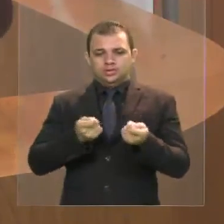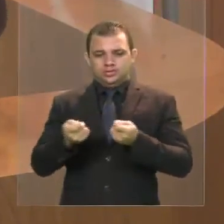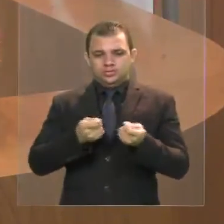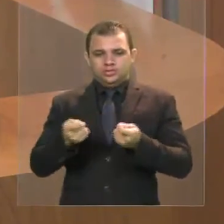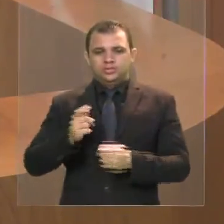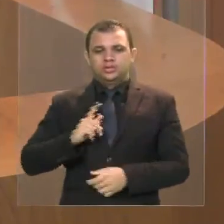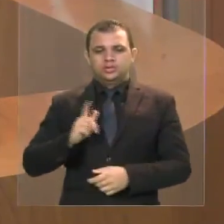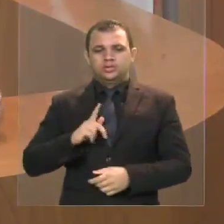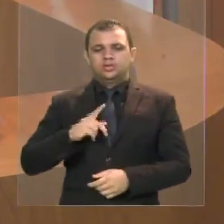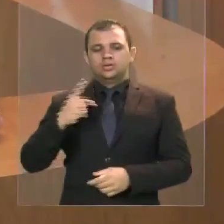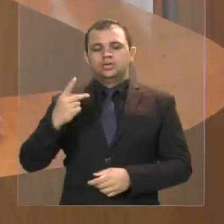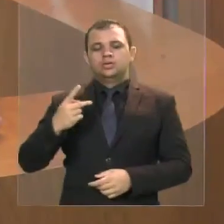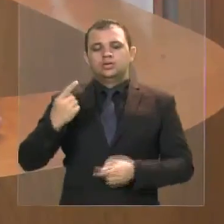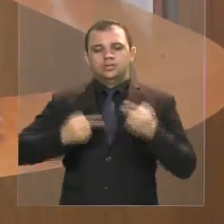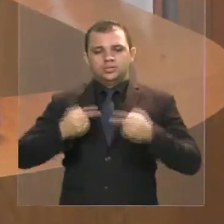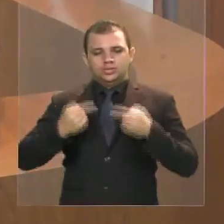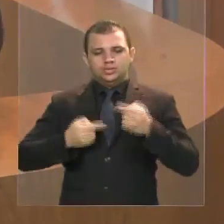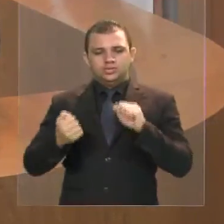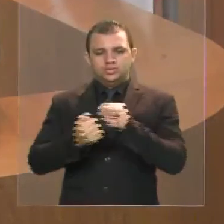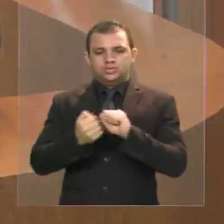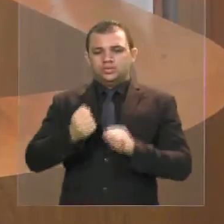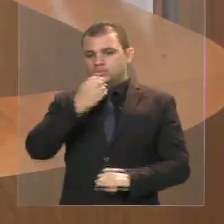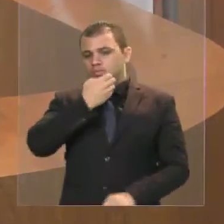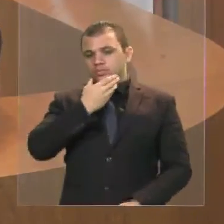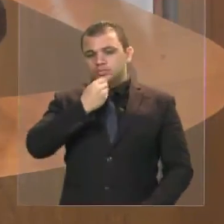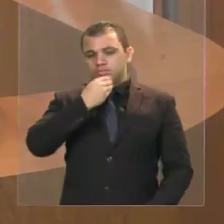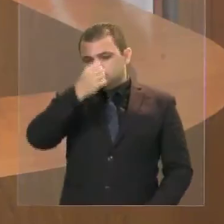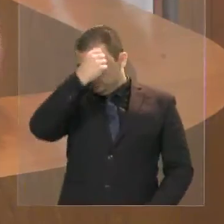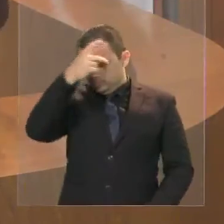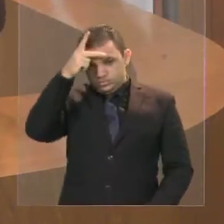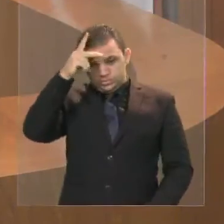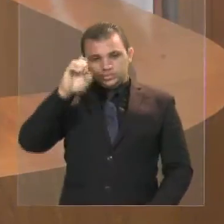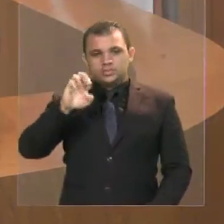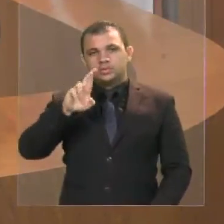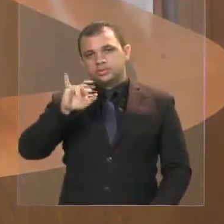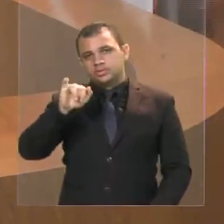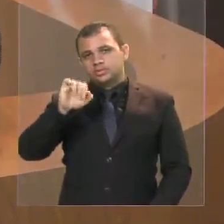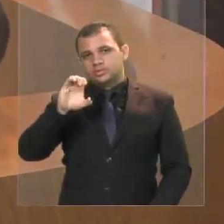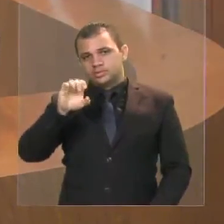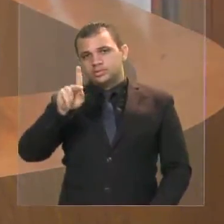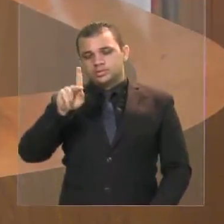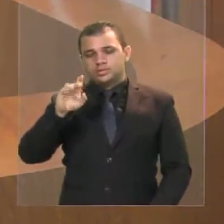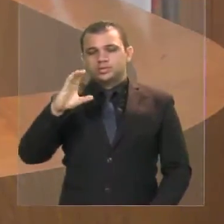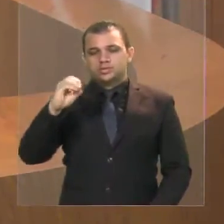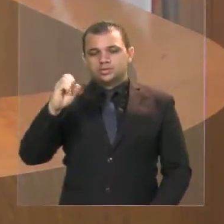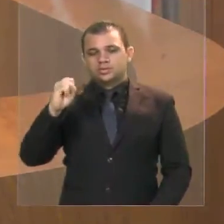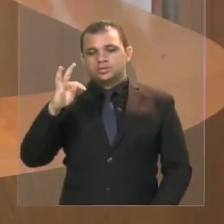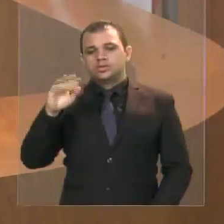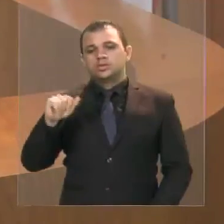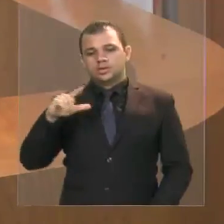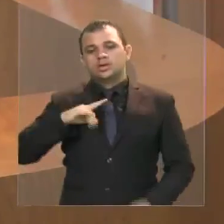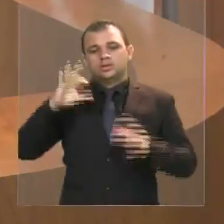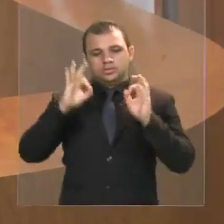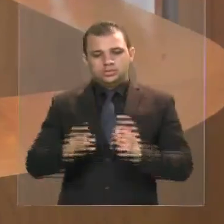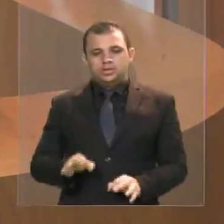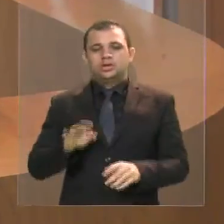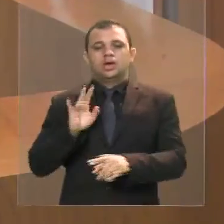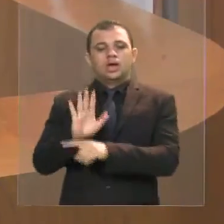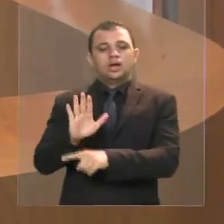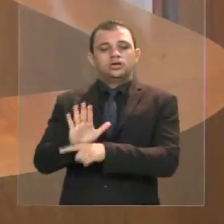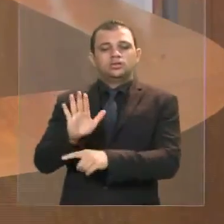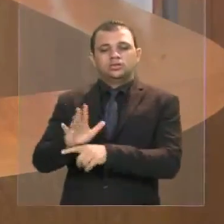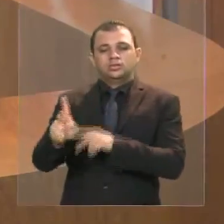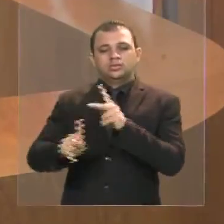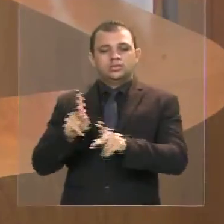parceria política com o prefeito Erick Costa, está dando muito certo e está beneficiando o povo da Barra do Corda. E aqueles que